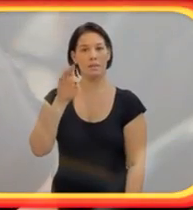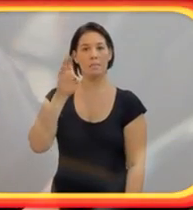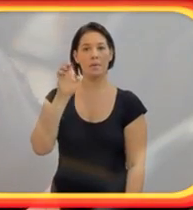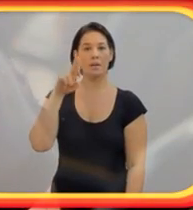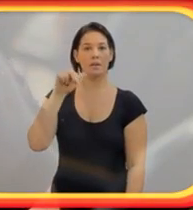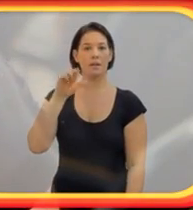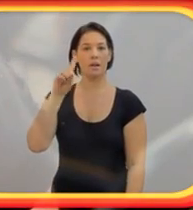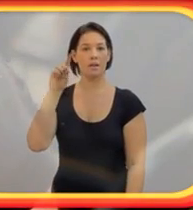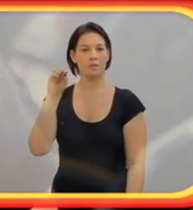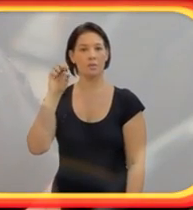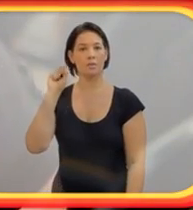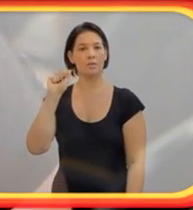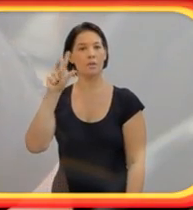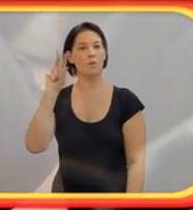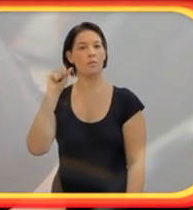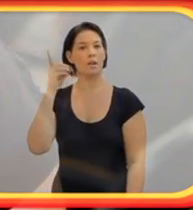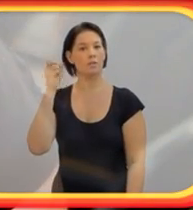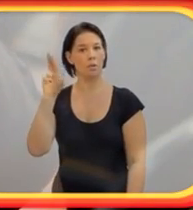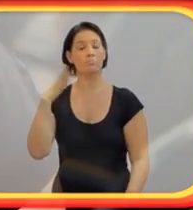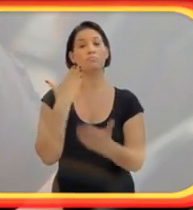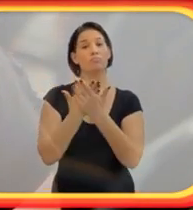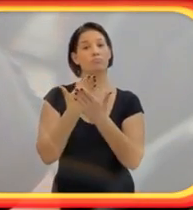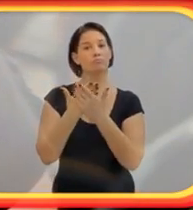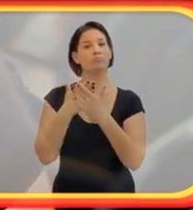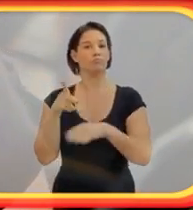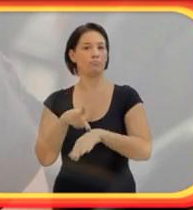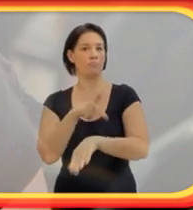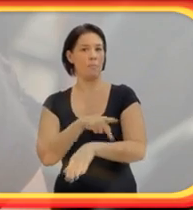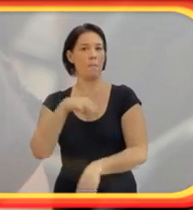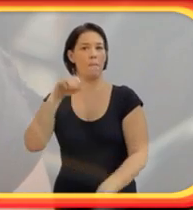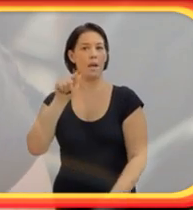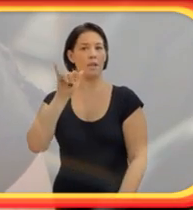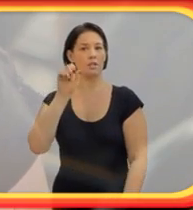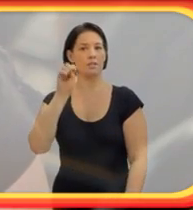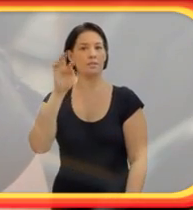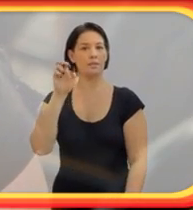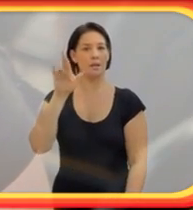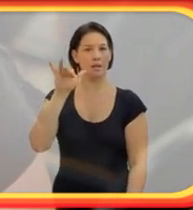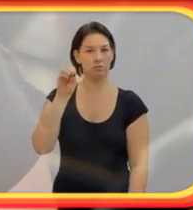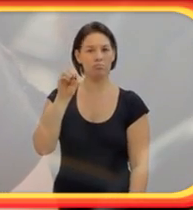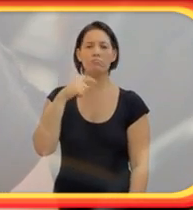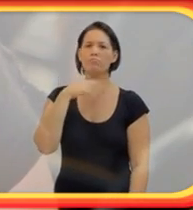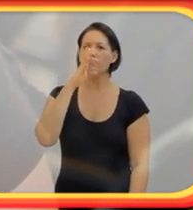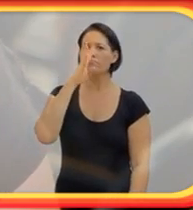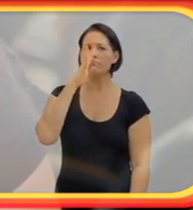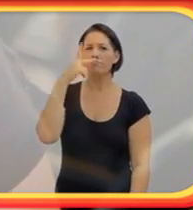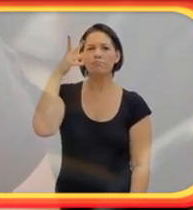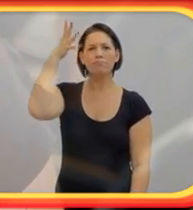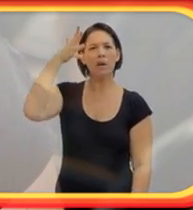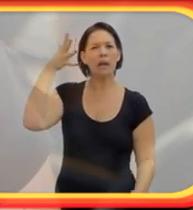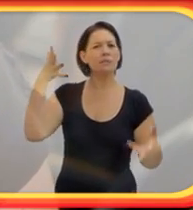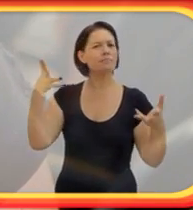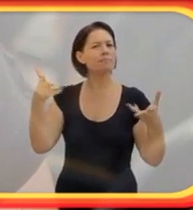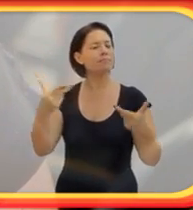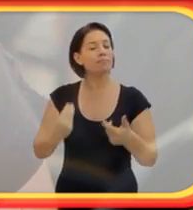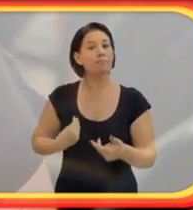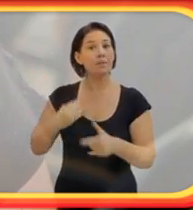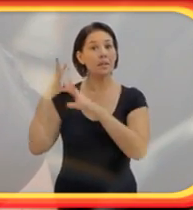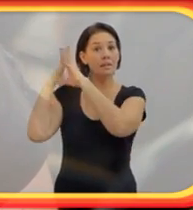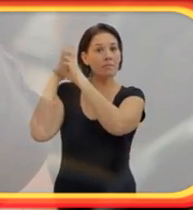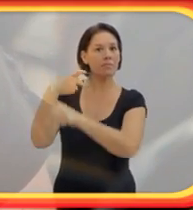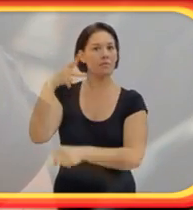Regiane Bernardo Salvador, estudante do magistério. E assistir a palestra linda da